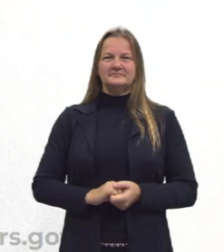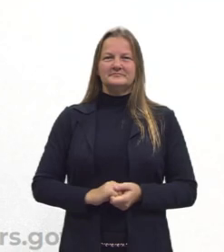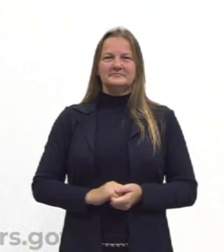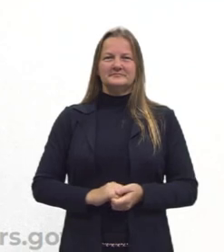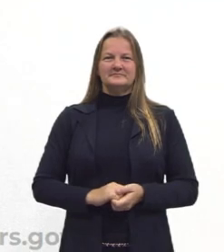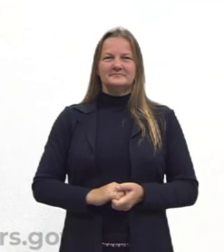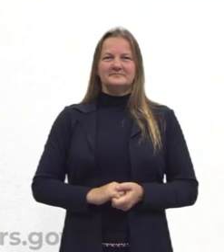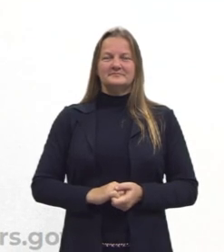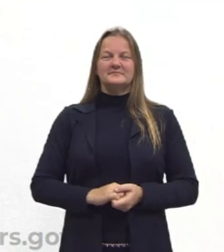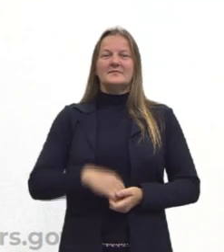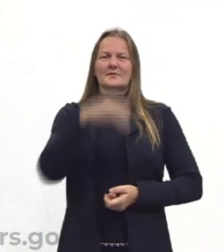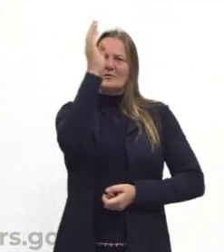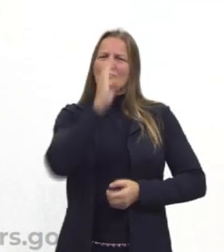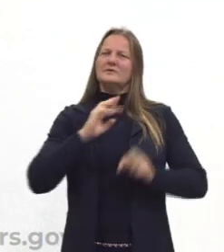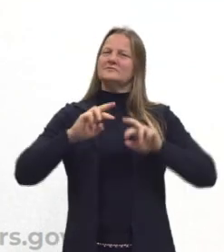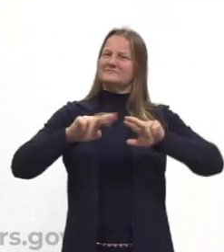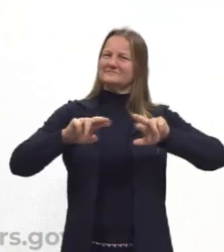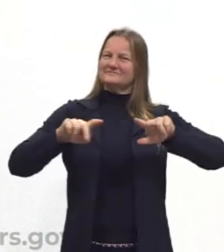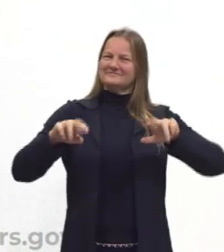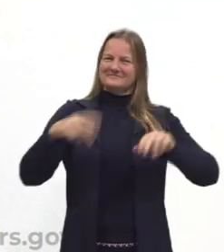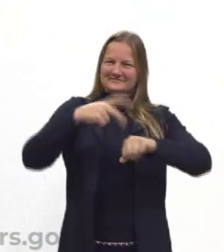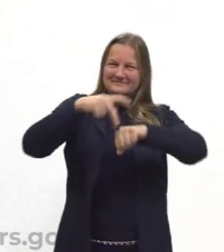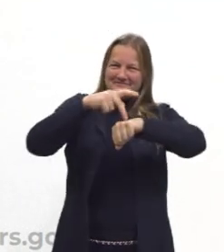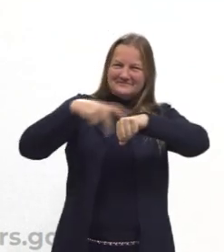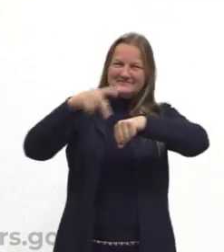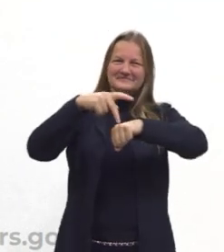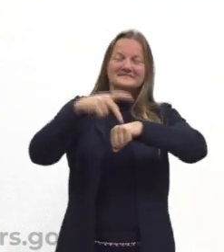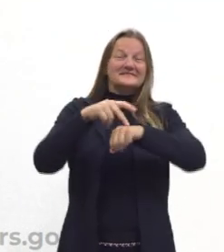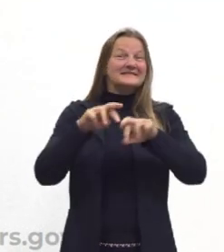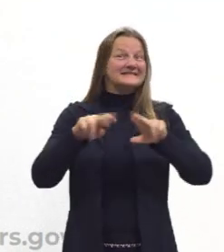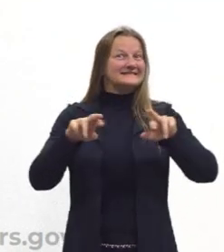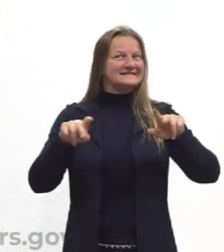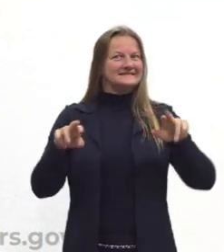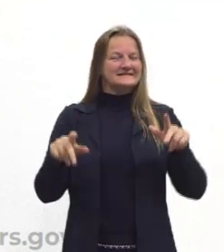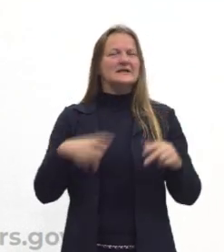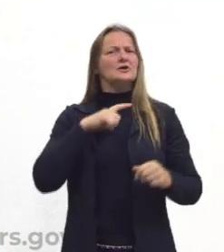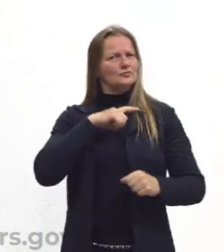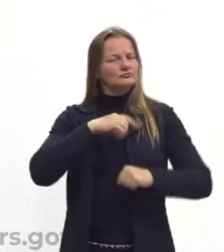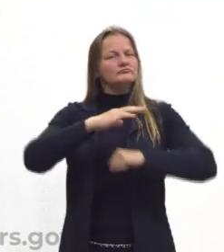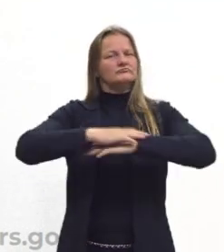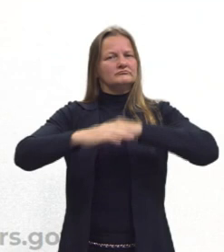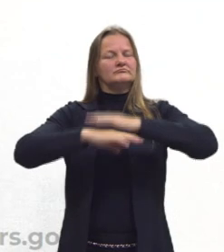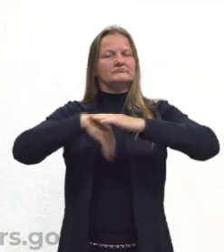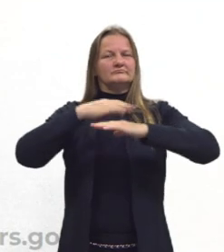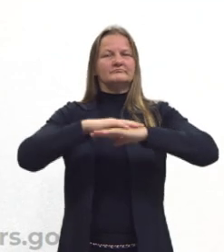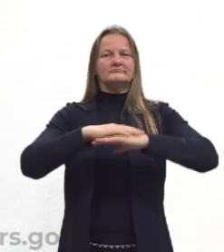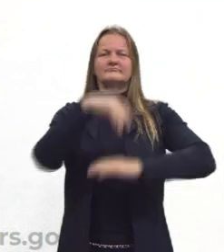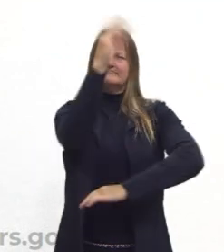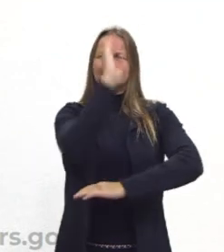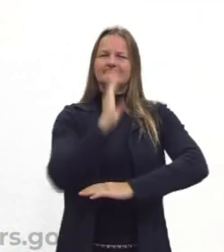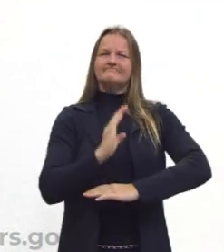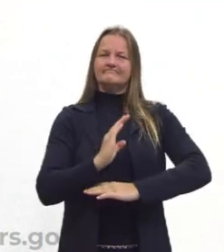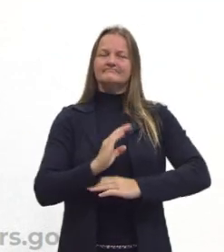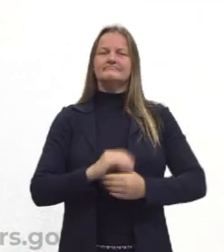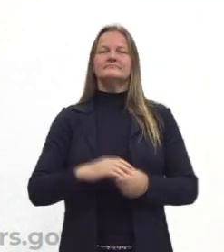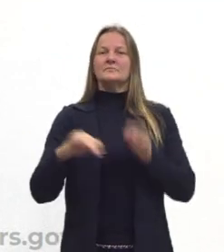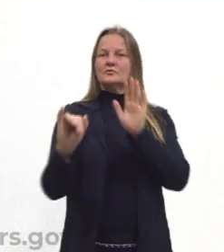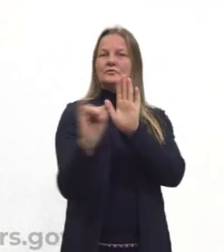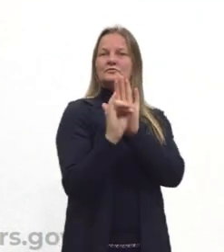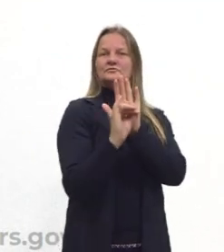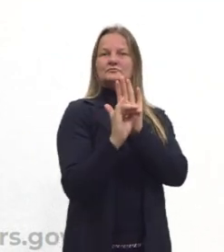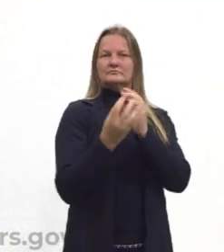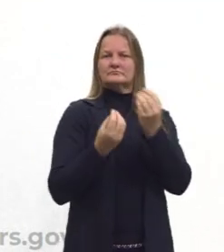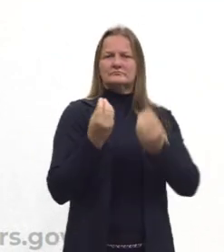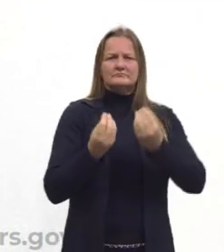O Brasil, diferentemente de outros países, tem uma construção, estamos buscando essa construção da nossa identidade.